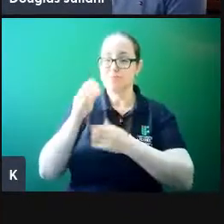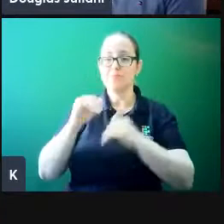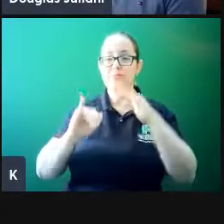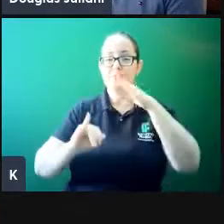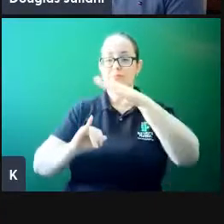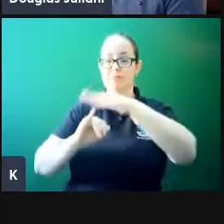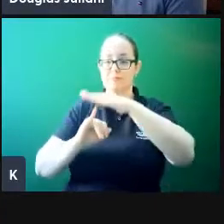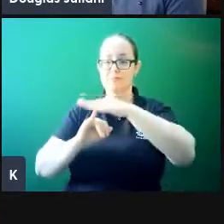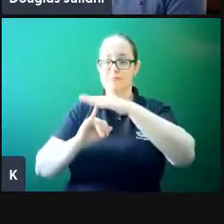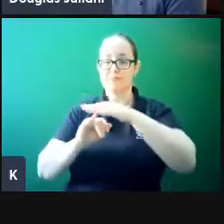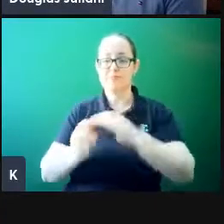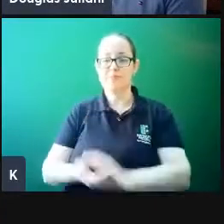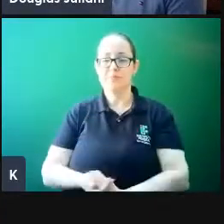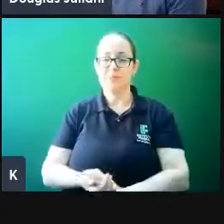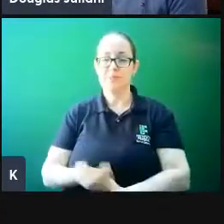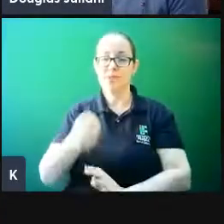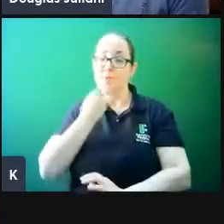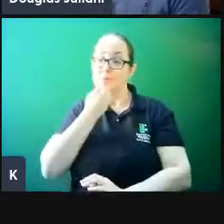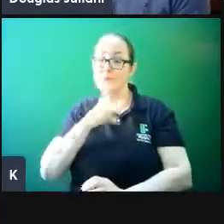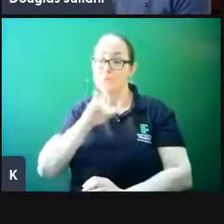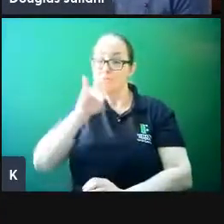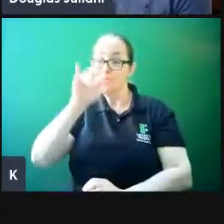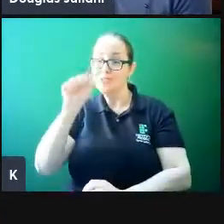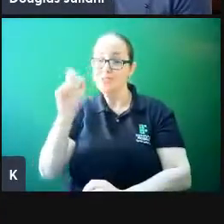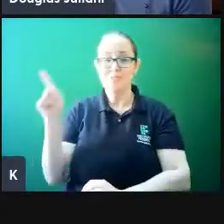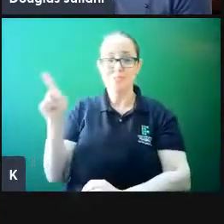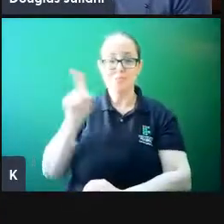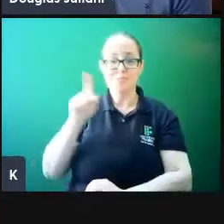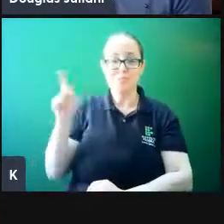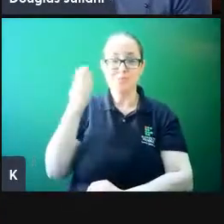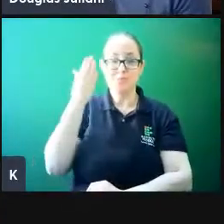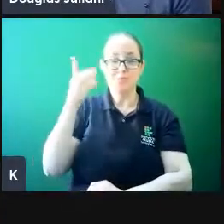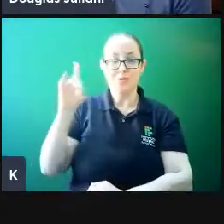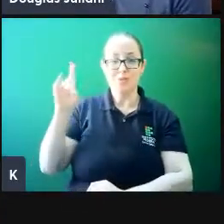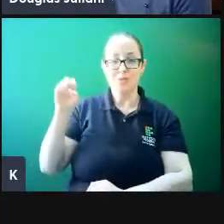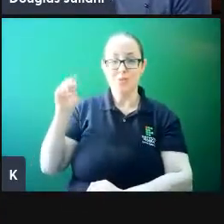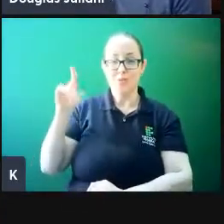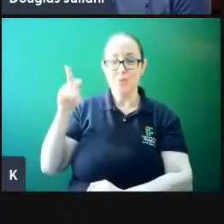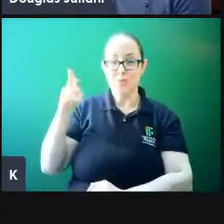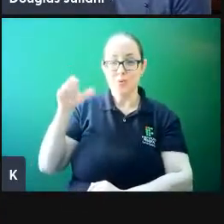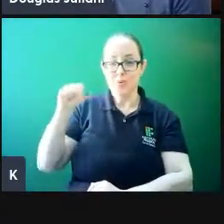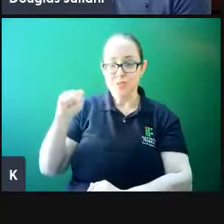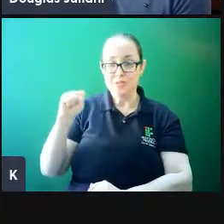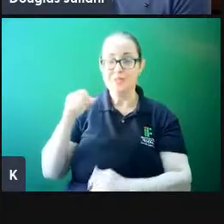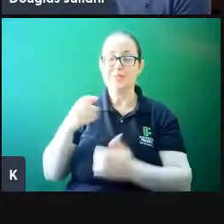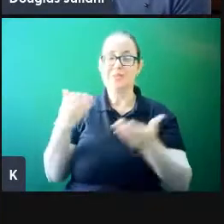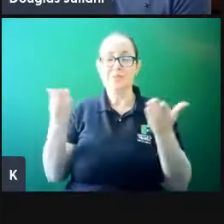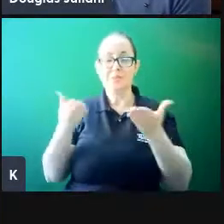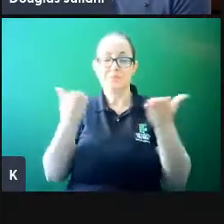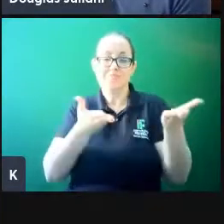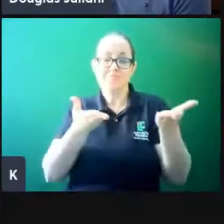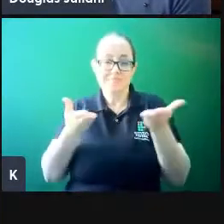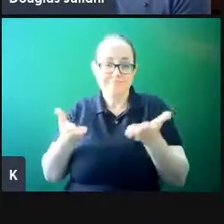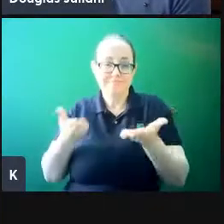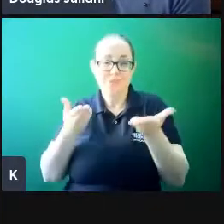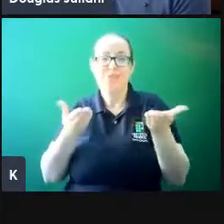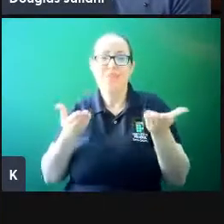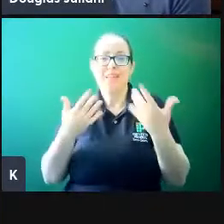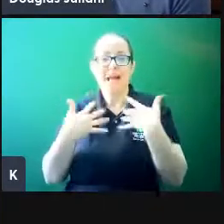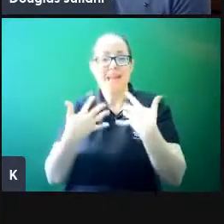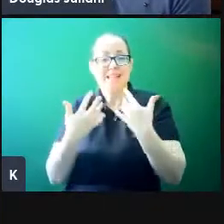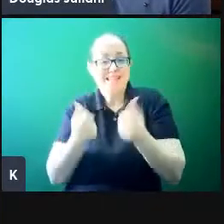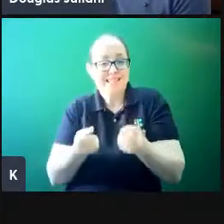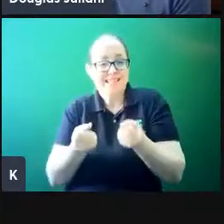Então, bom dia, professor Douglas, agradecemos, né, a sua gentileza em aceitar o nosso convite e trazer essa